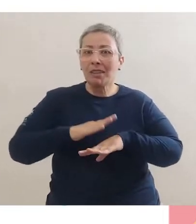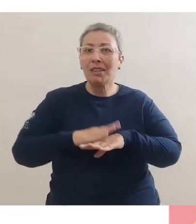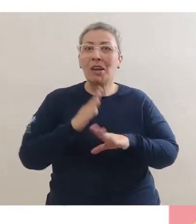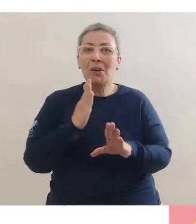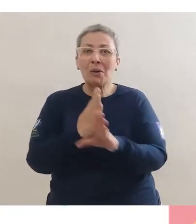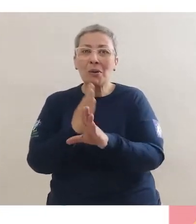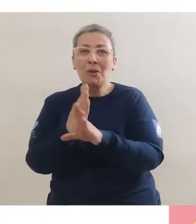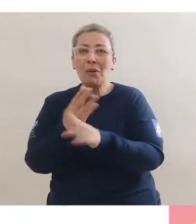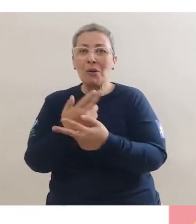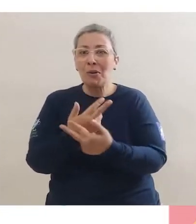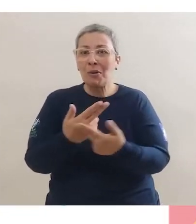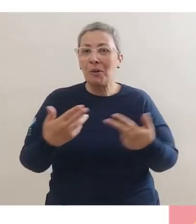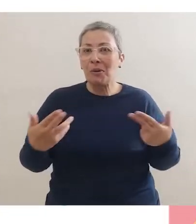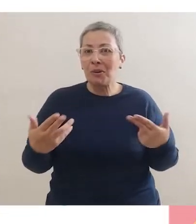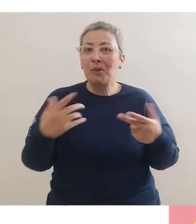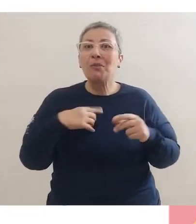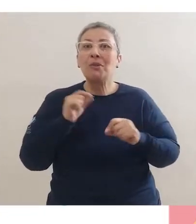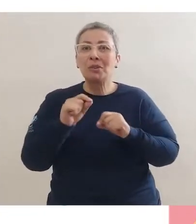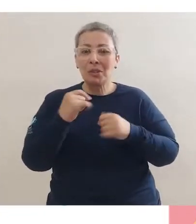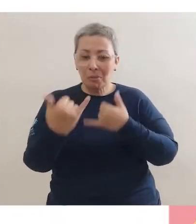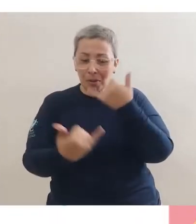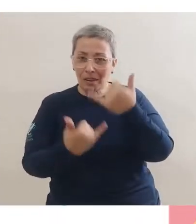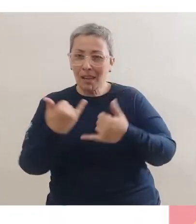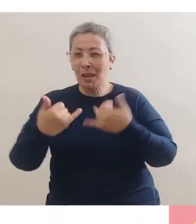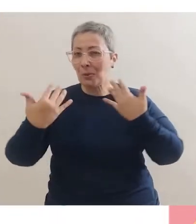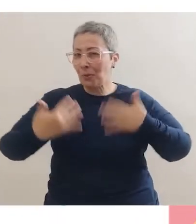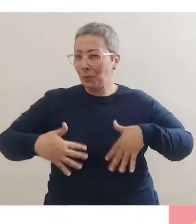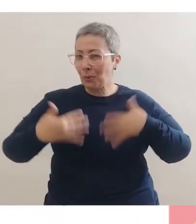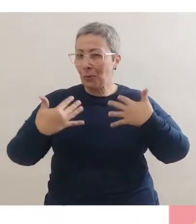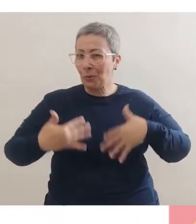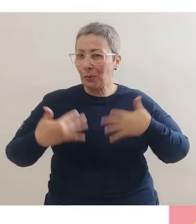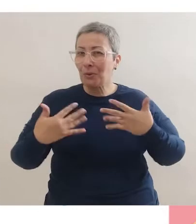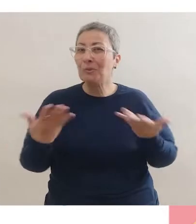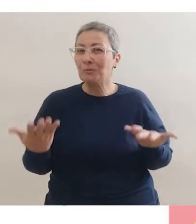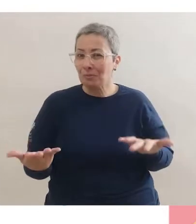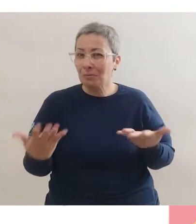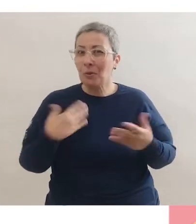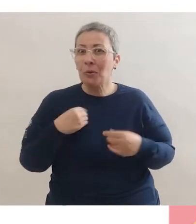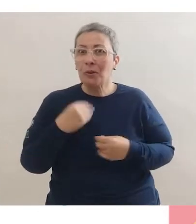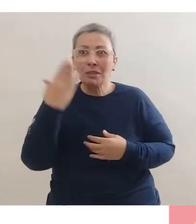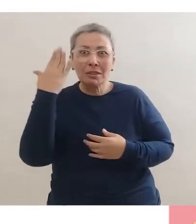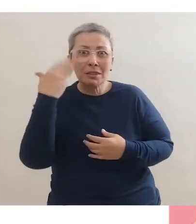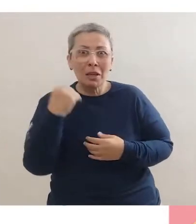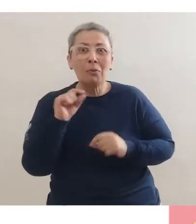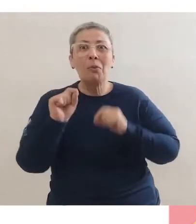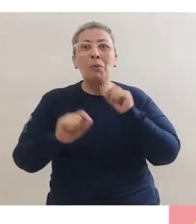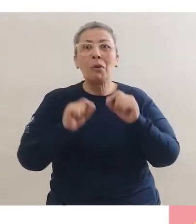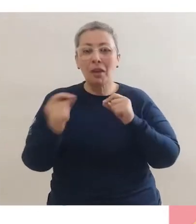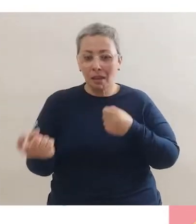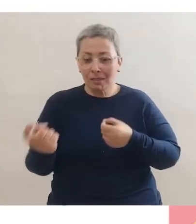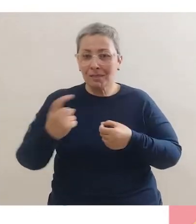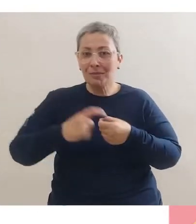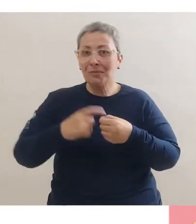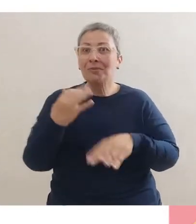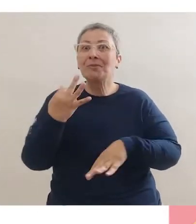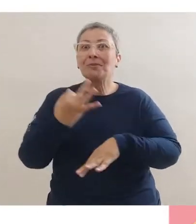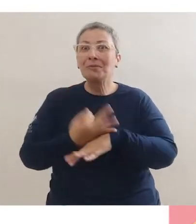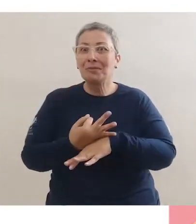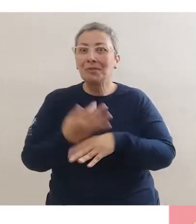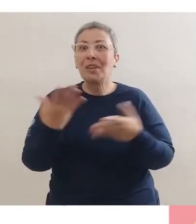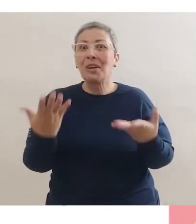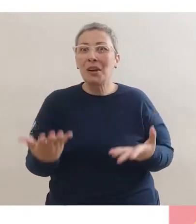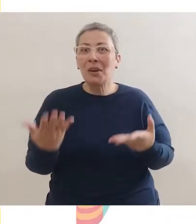fizeram muitas descobertas? Vocês brincaram bastante? Sabe quem também voltou das